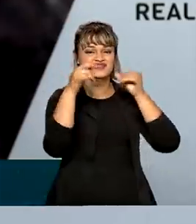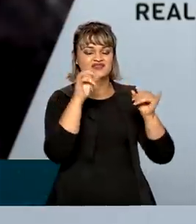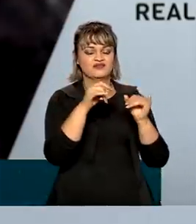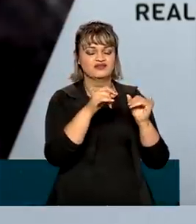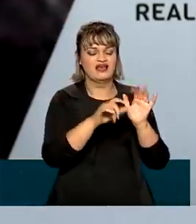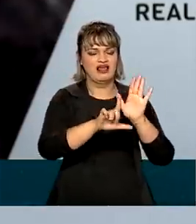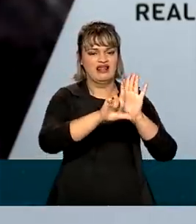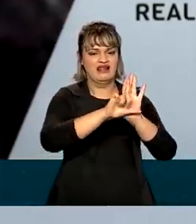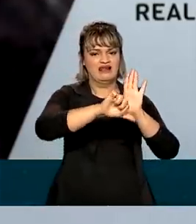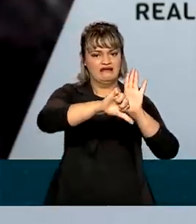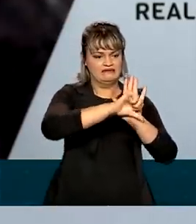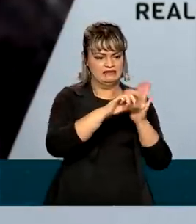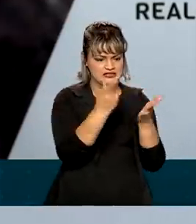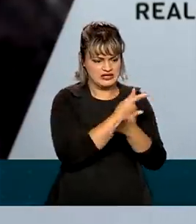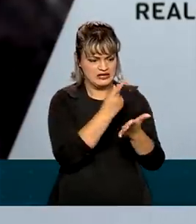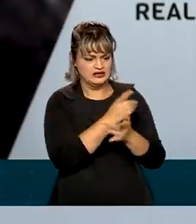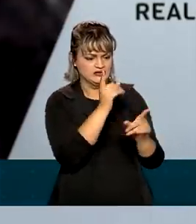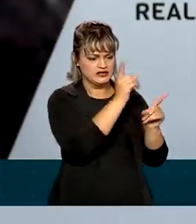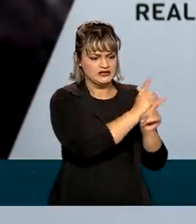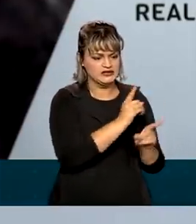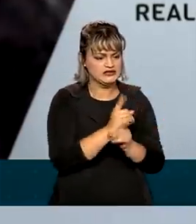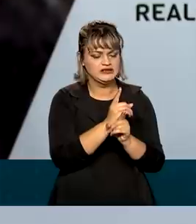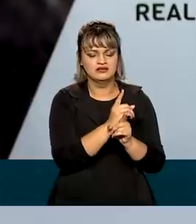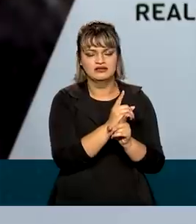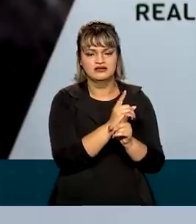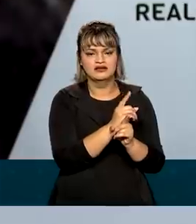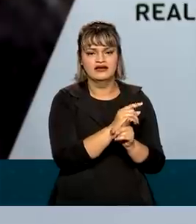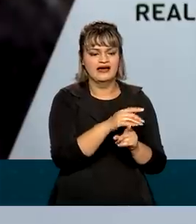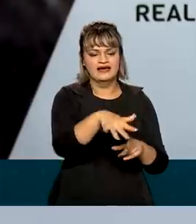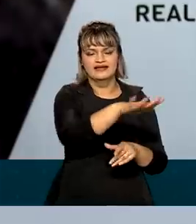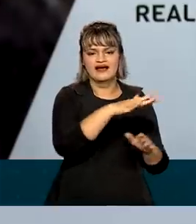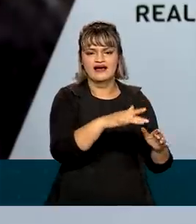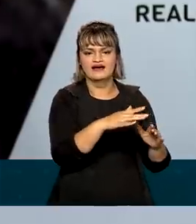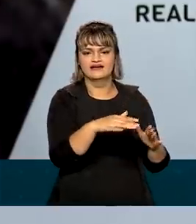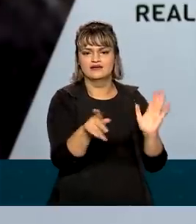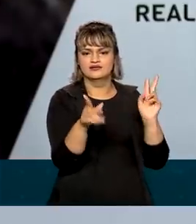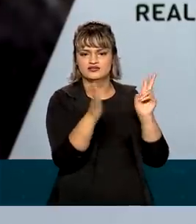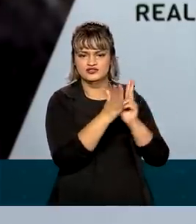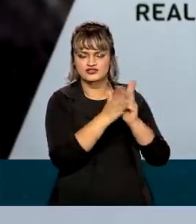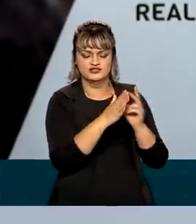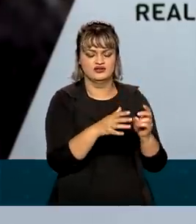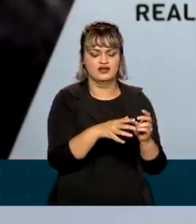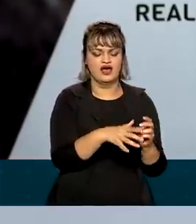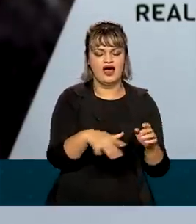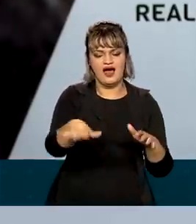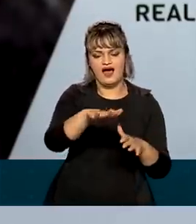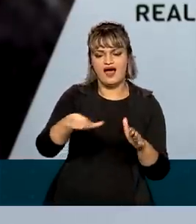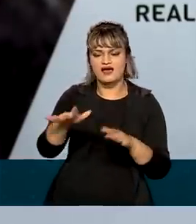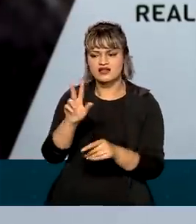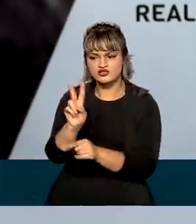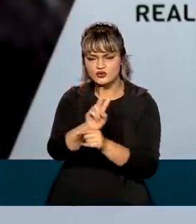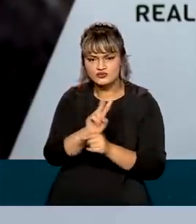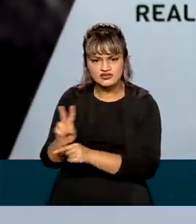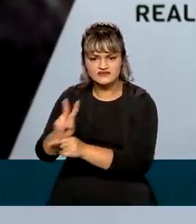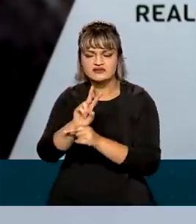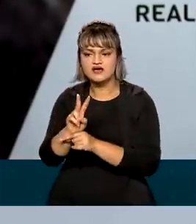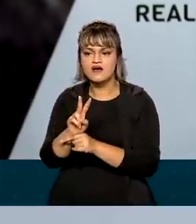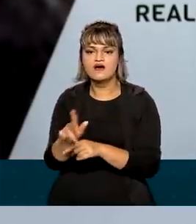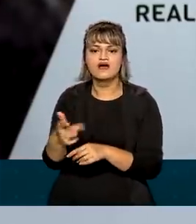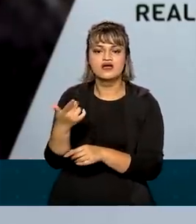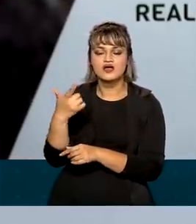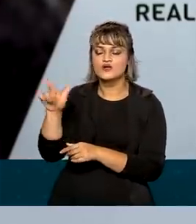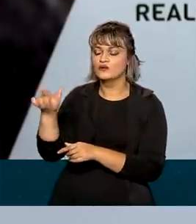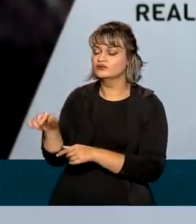ilegalidades ocorram, notadamente aonde? Terras indígenas, unidades de conservação e naqueles